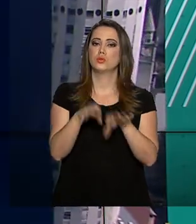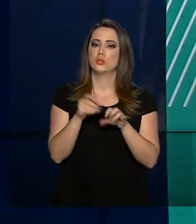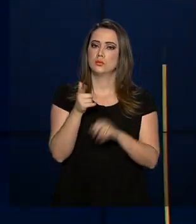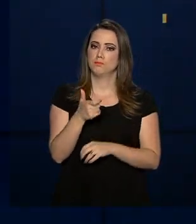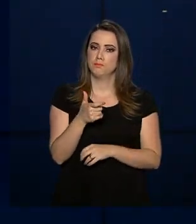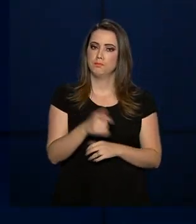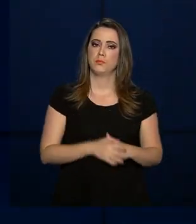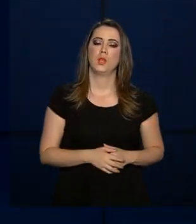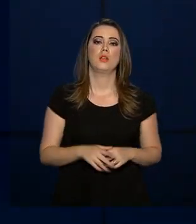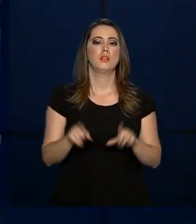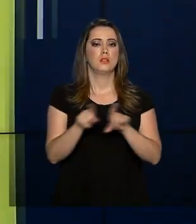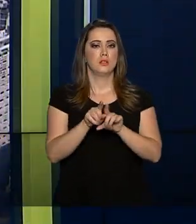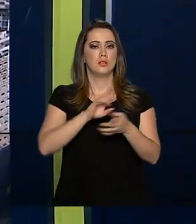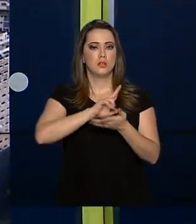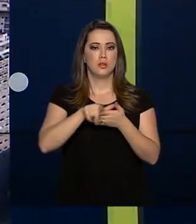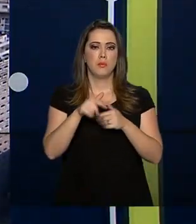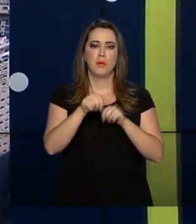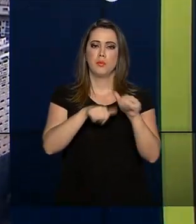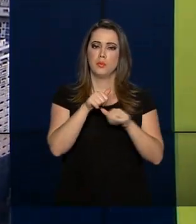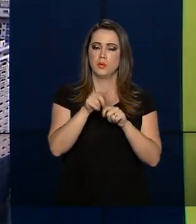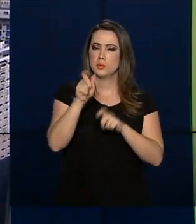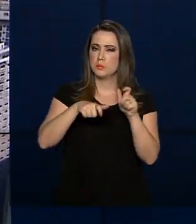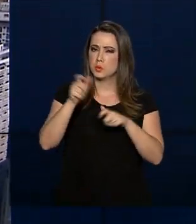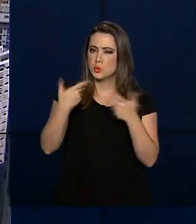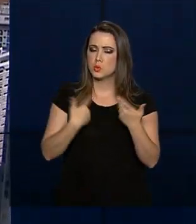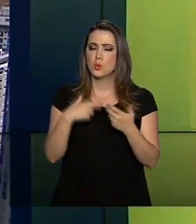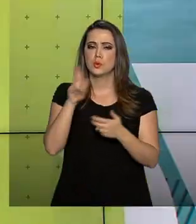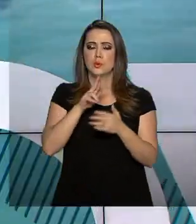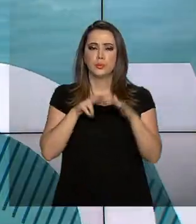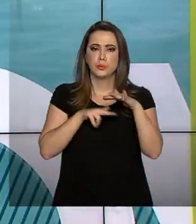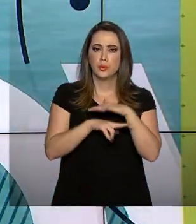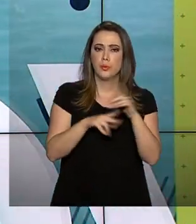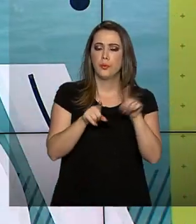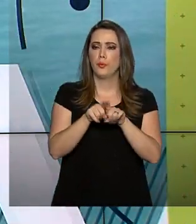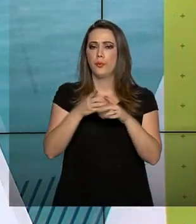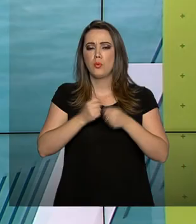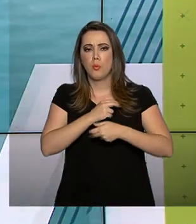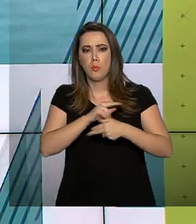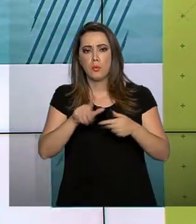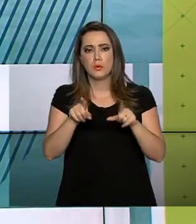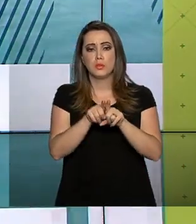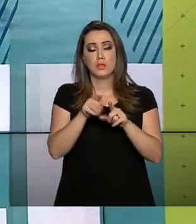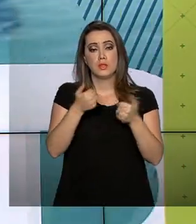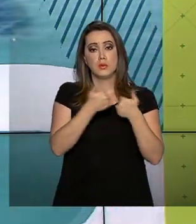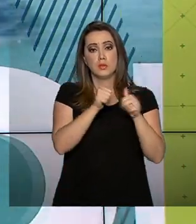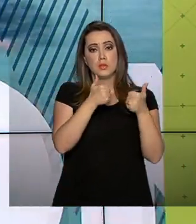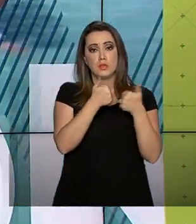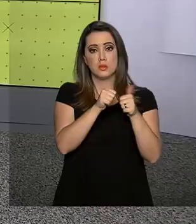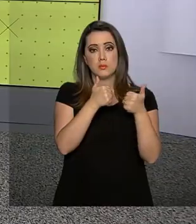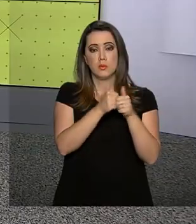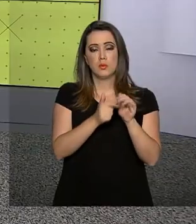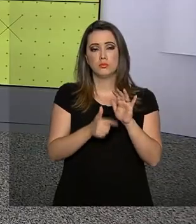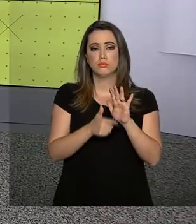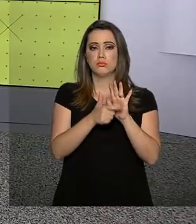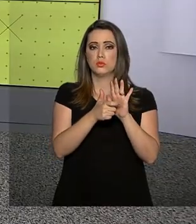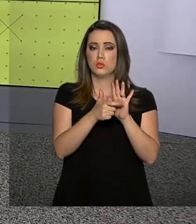segurança, aos colecionadores, caçadores e atiradores e ao transporte de armas em voos.